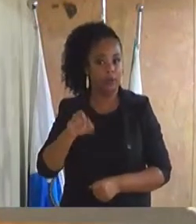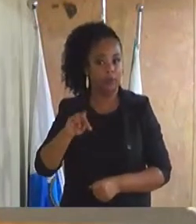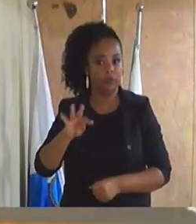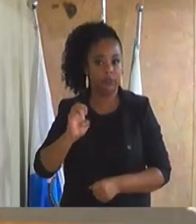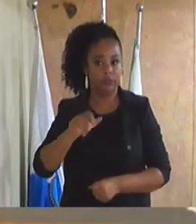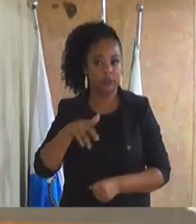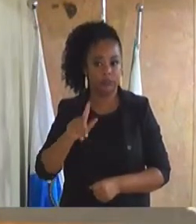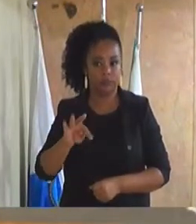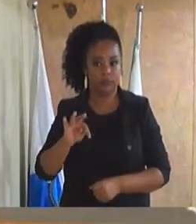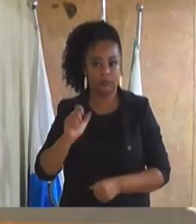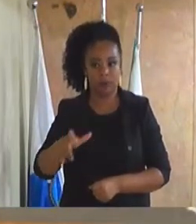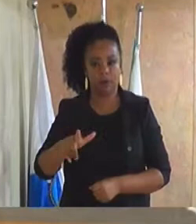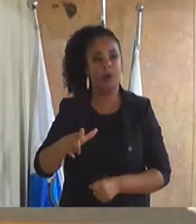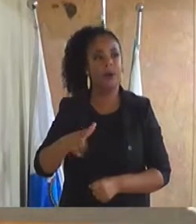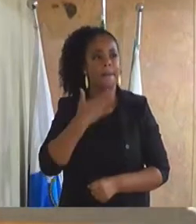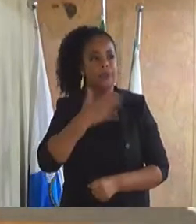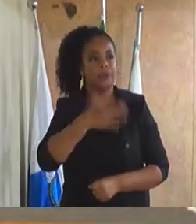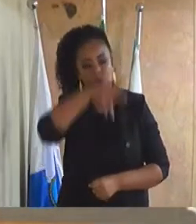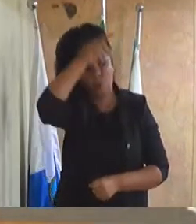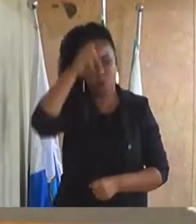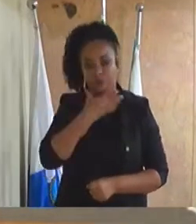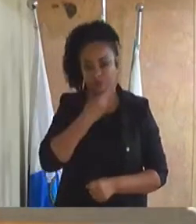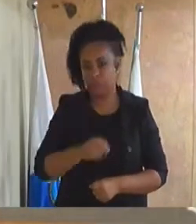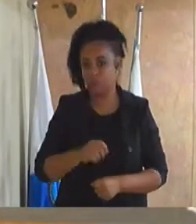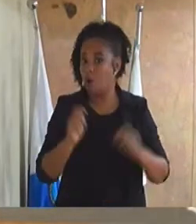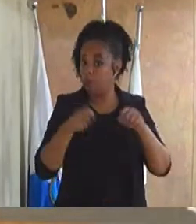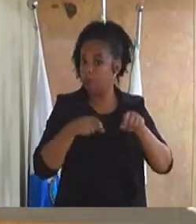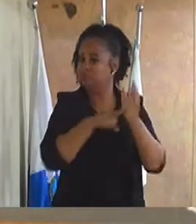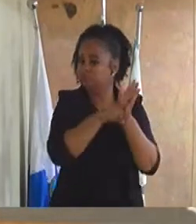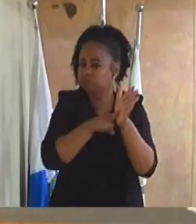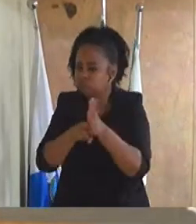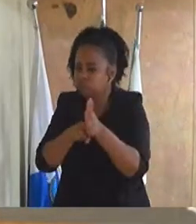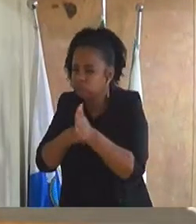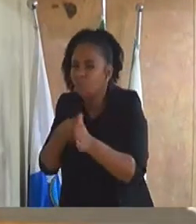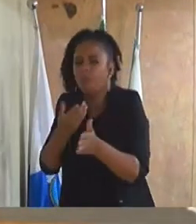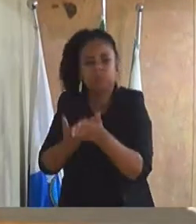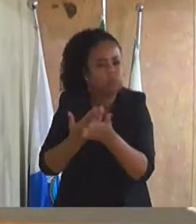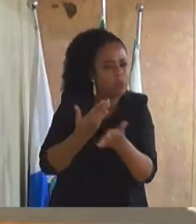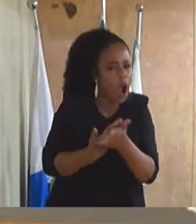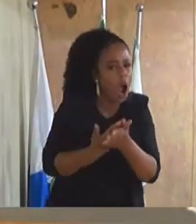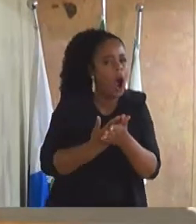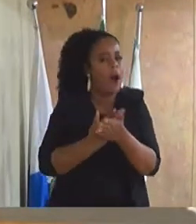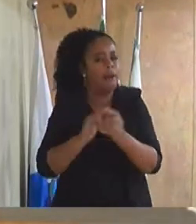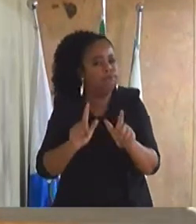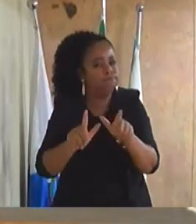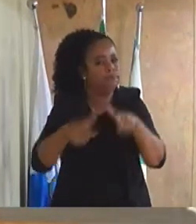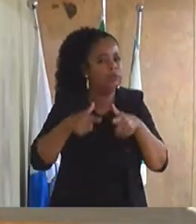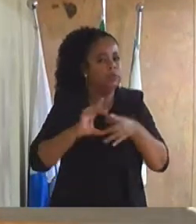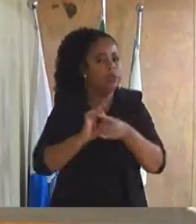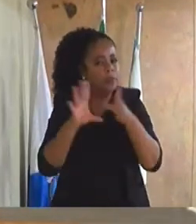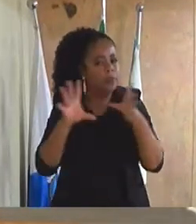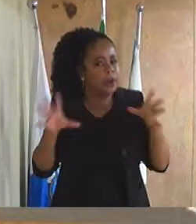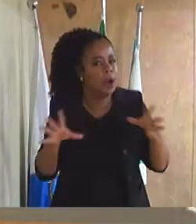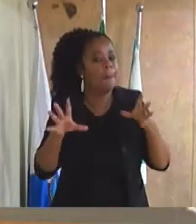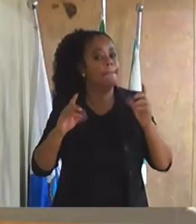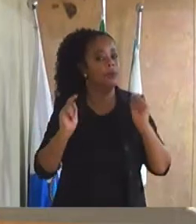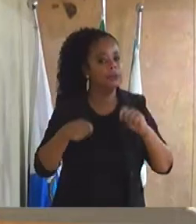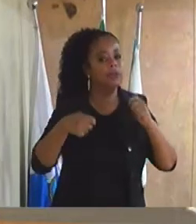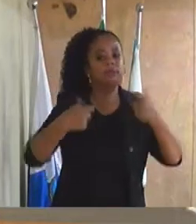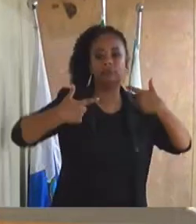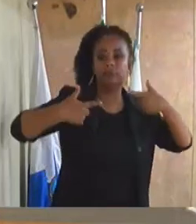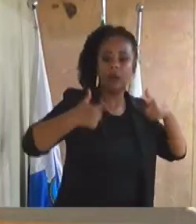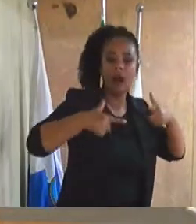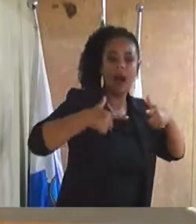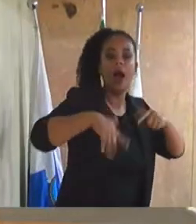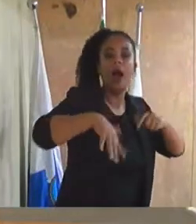solicitando ao Excelentíssimo Senhor Prefeito, um estudo no sentido de promover ações de autorização de funcionamento da Feira do